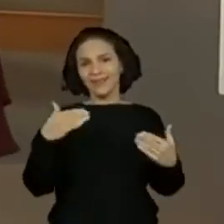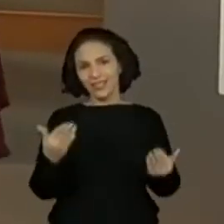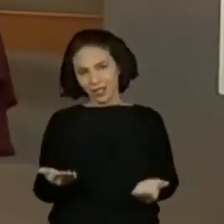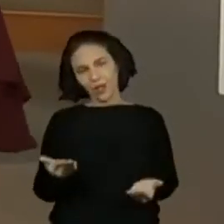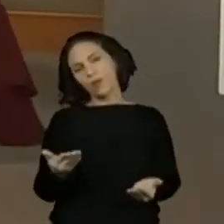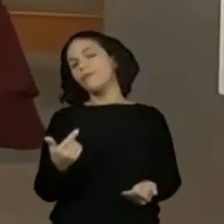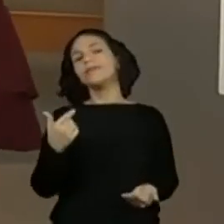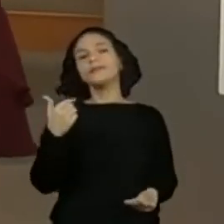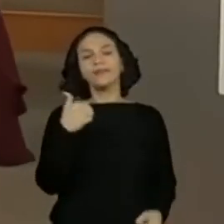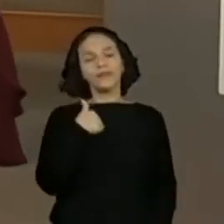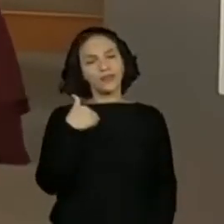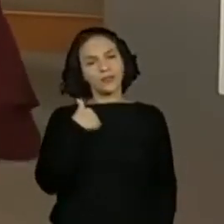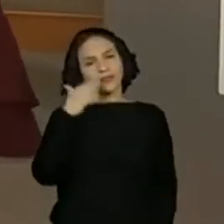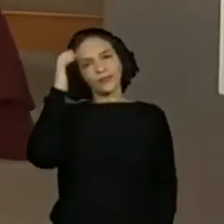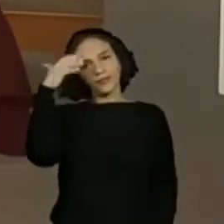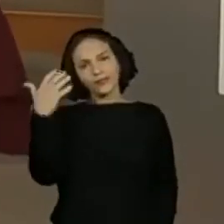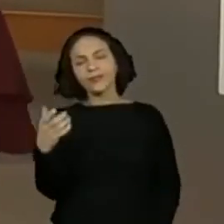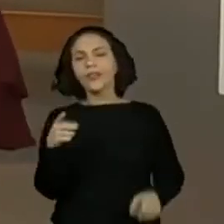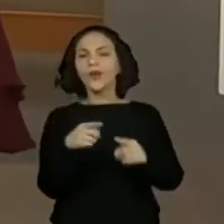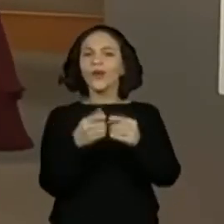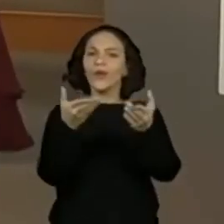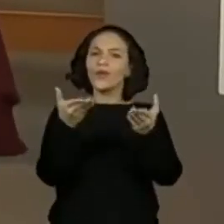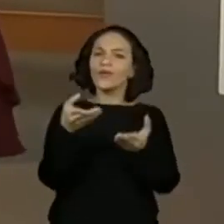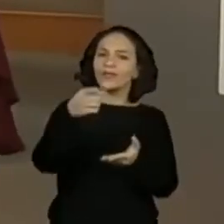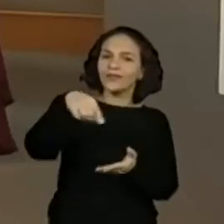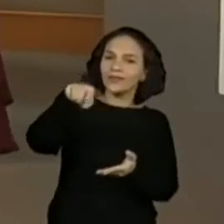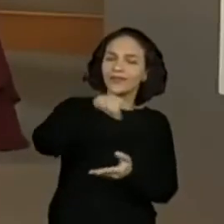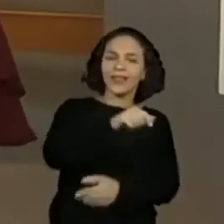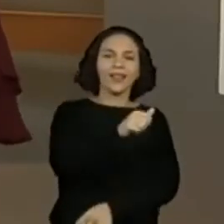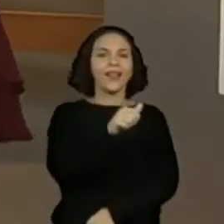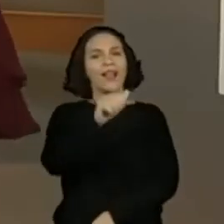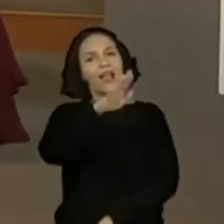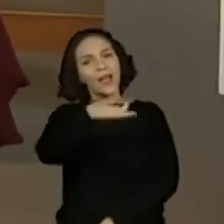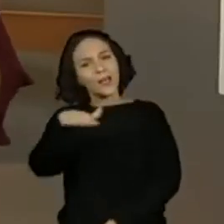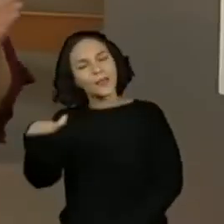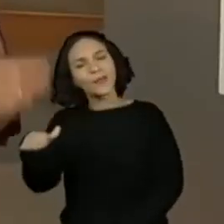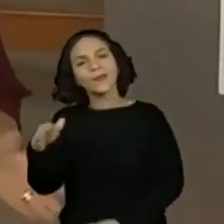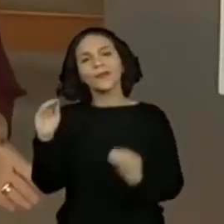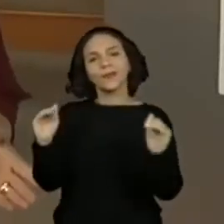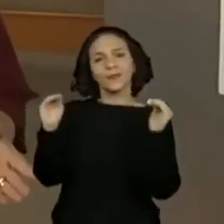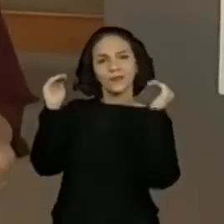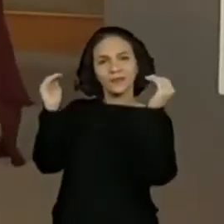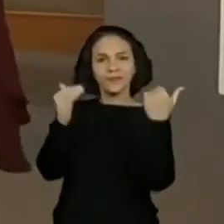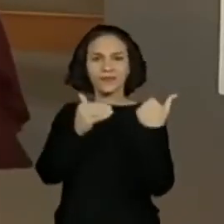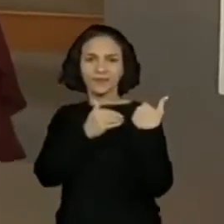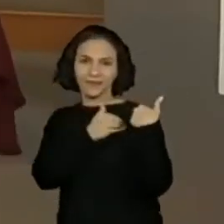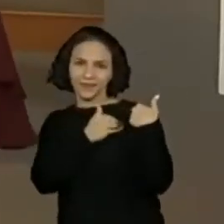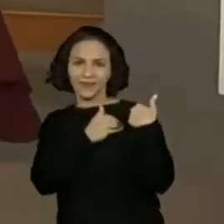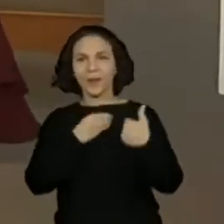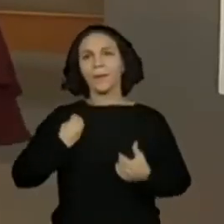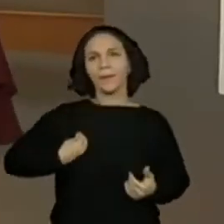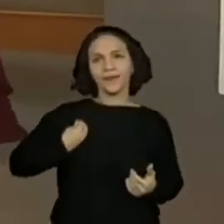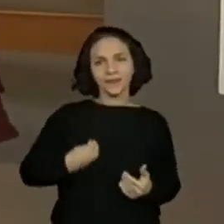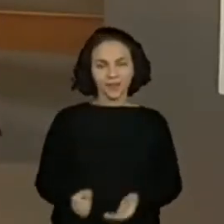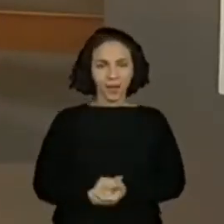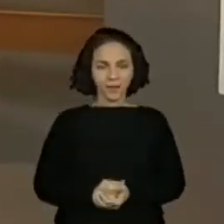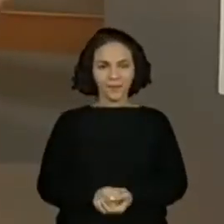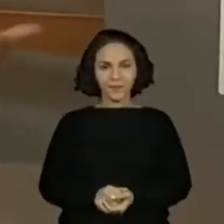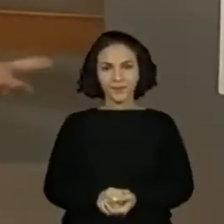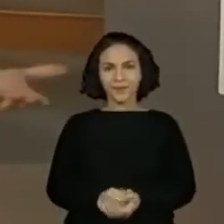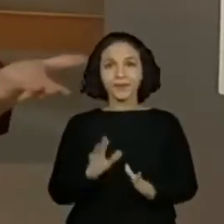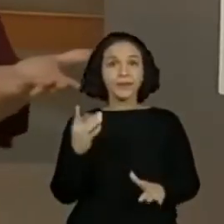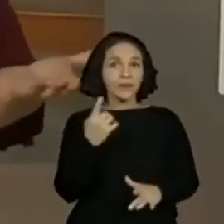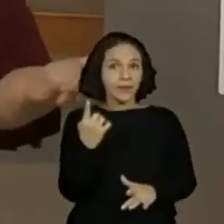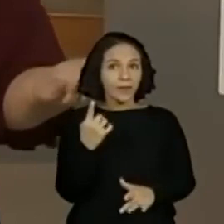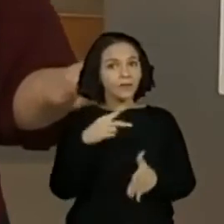Viviane convida você, professores e alunos e responsáveis, a participar de todas as etapas. A primeira etapa é